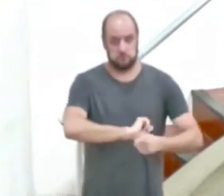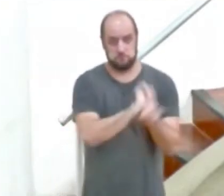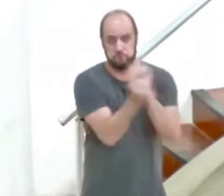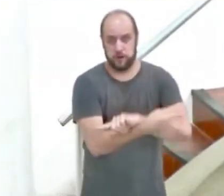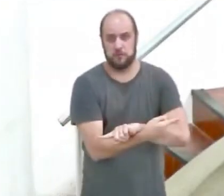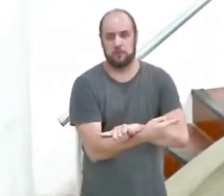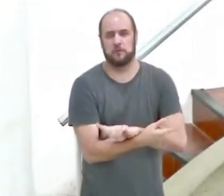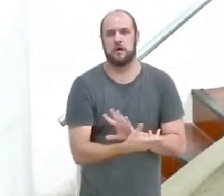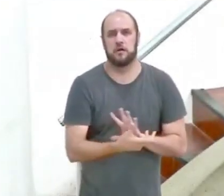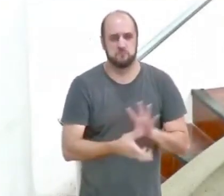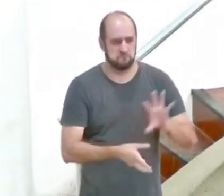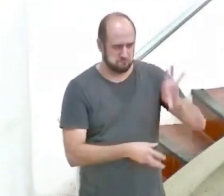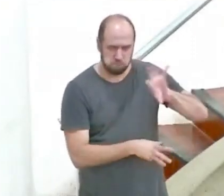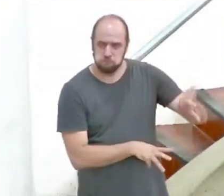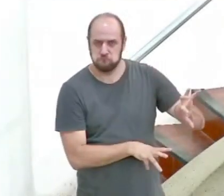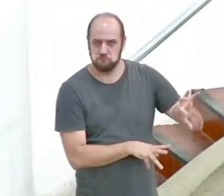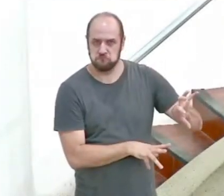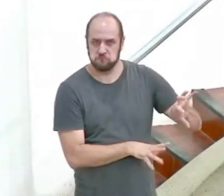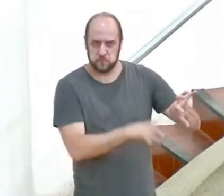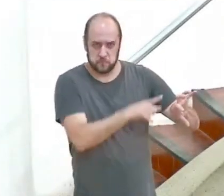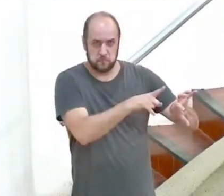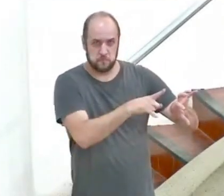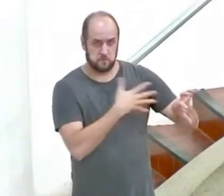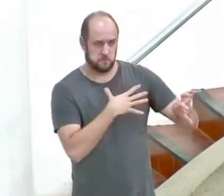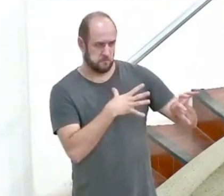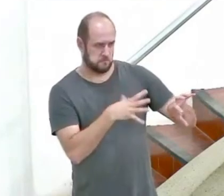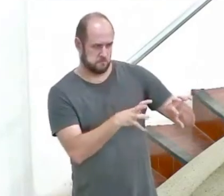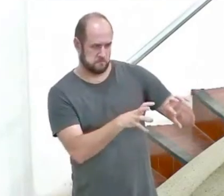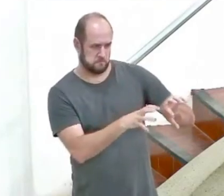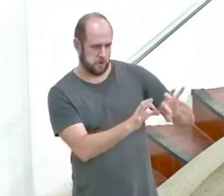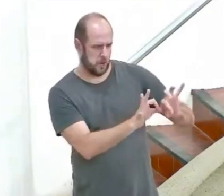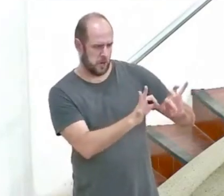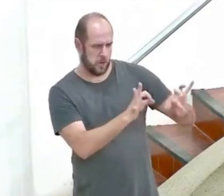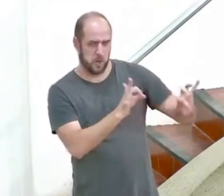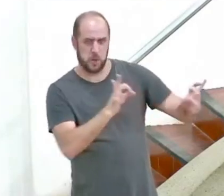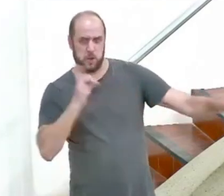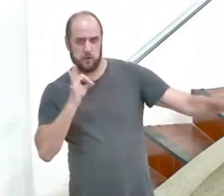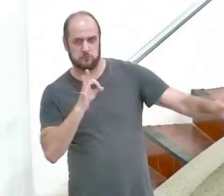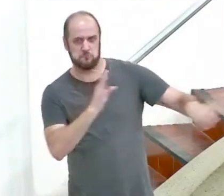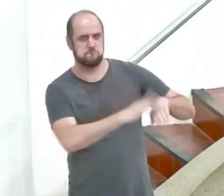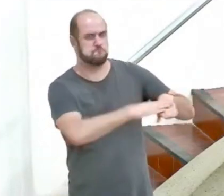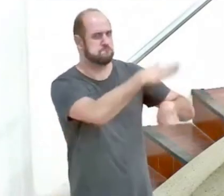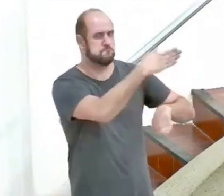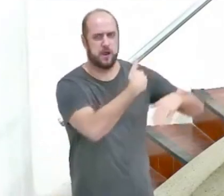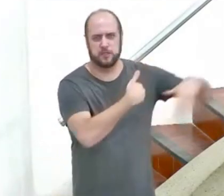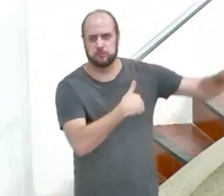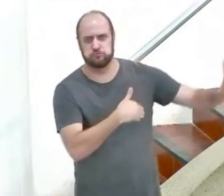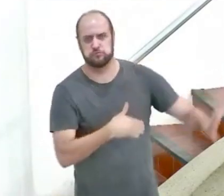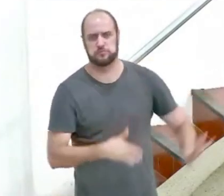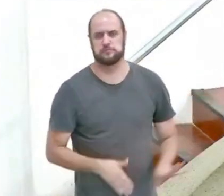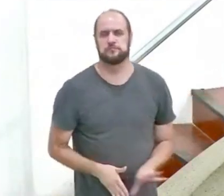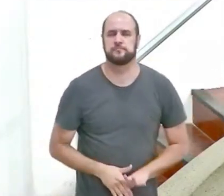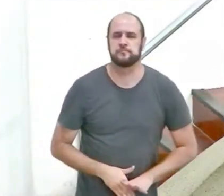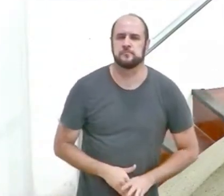coisa, da qual você deve se abster, e colocá-la o mais longe de você, que for possível.